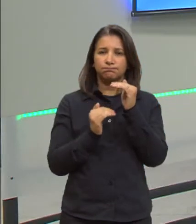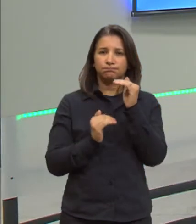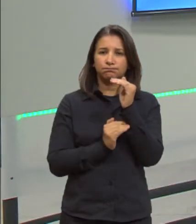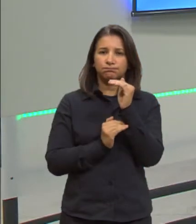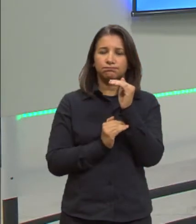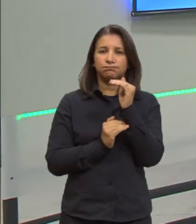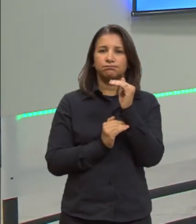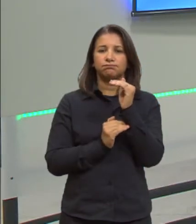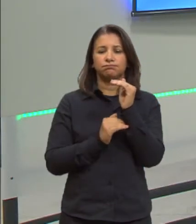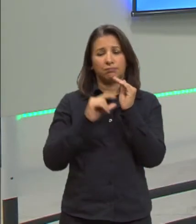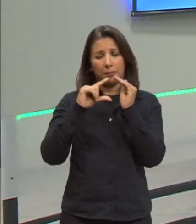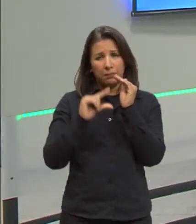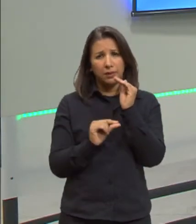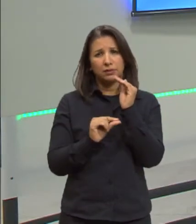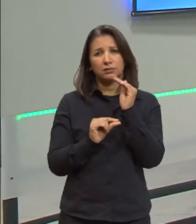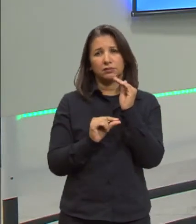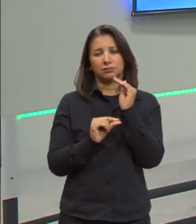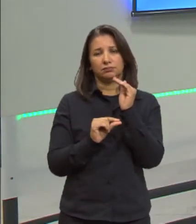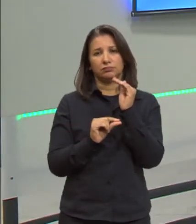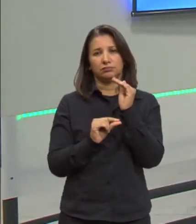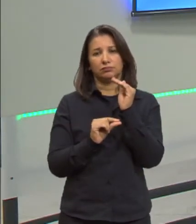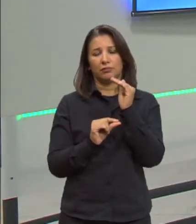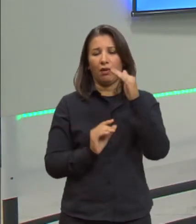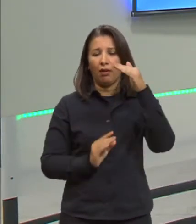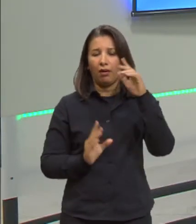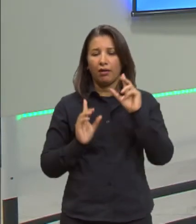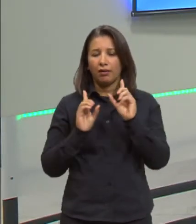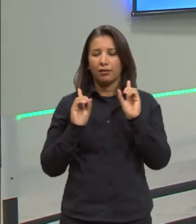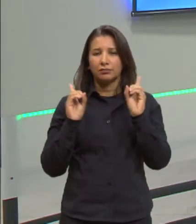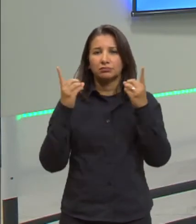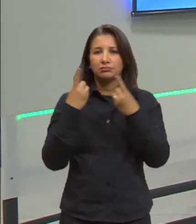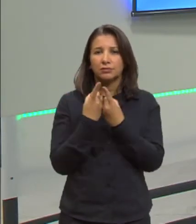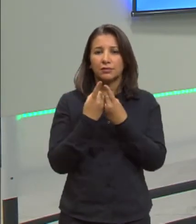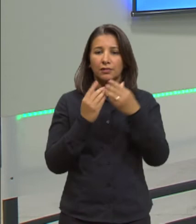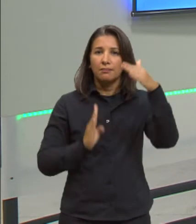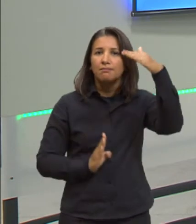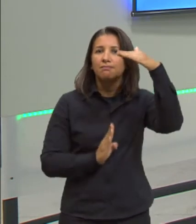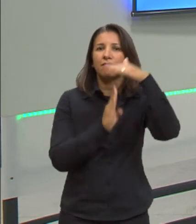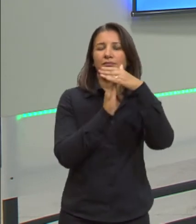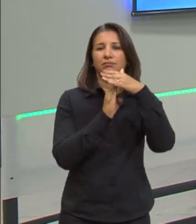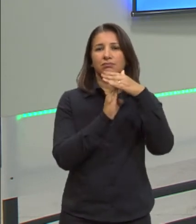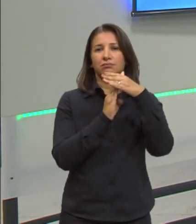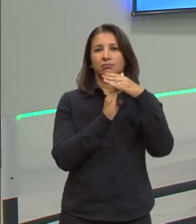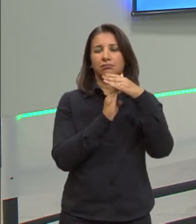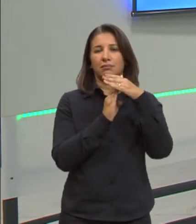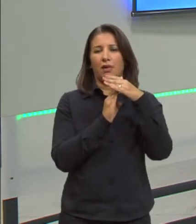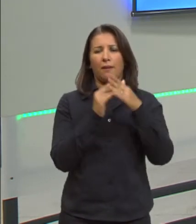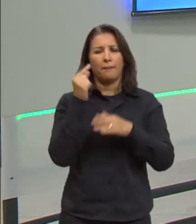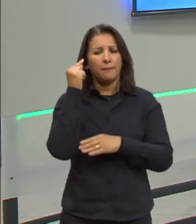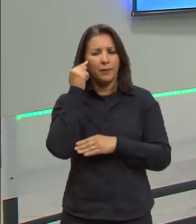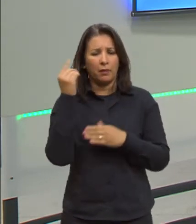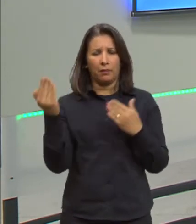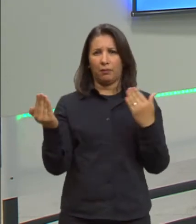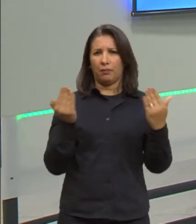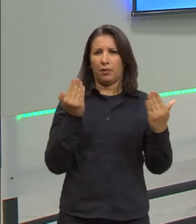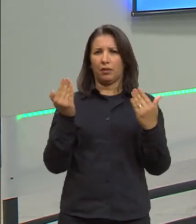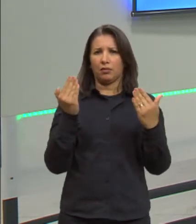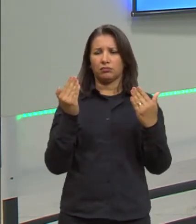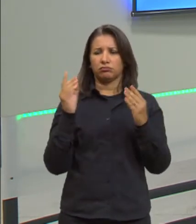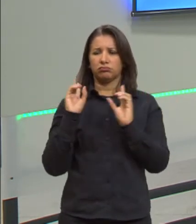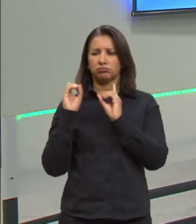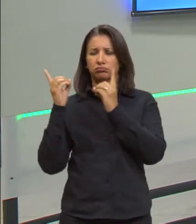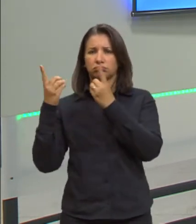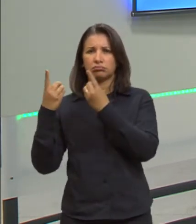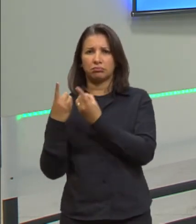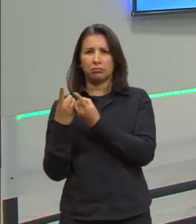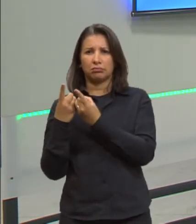Volume mínimo é densidade máxima, certo? Então, densidade máxima, pensa bem, comparando, densidade máxima